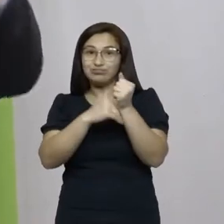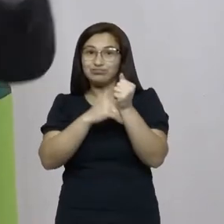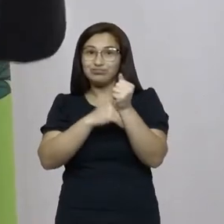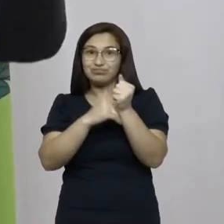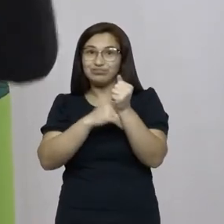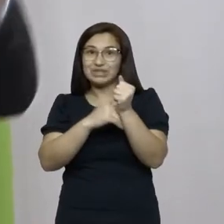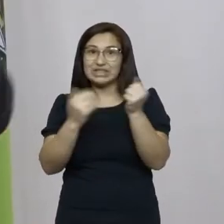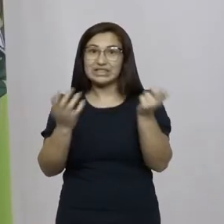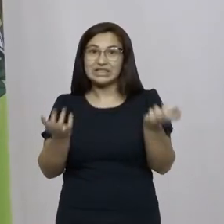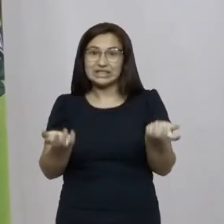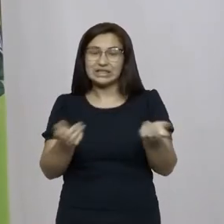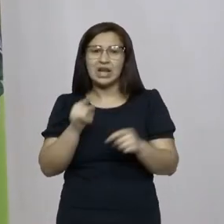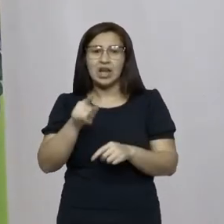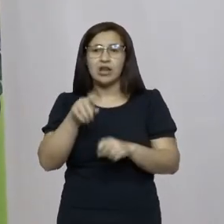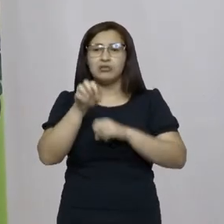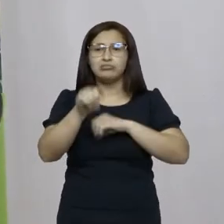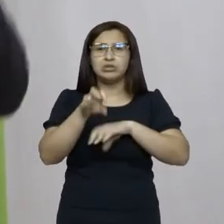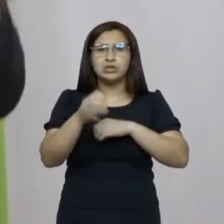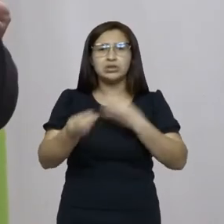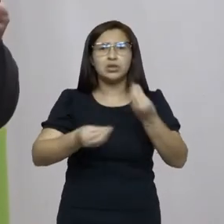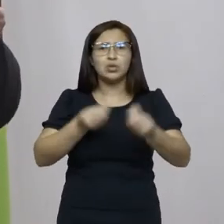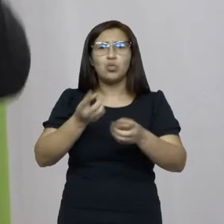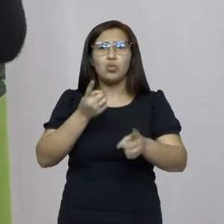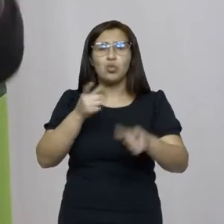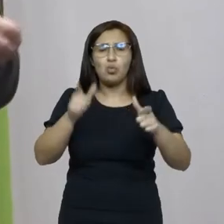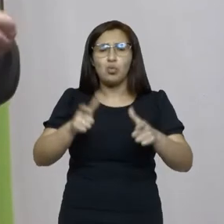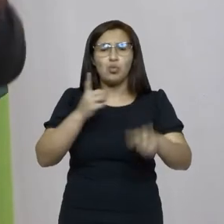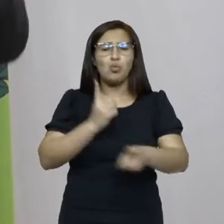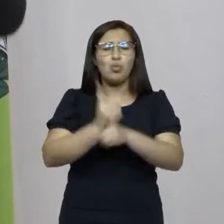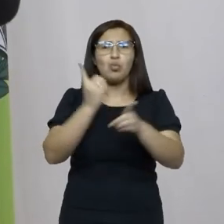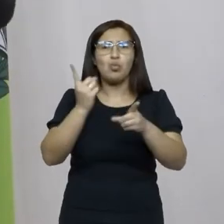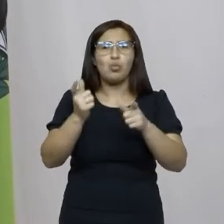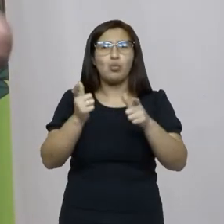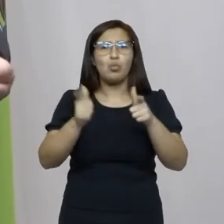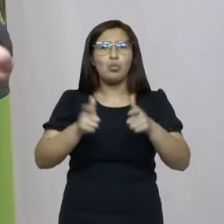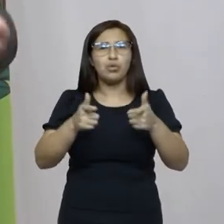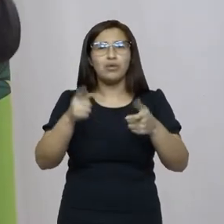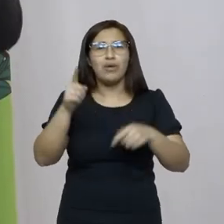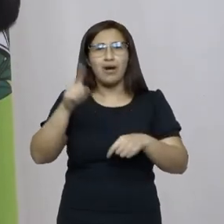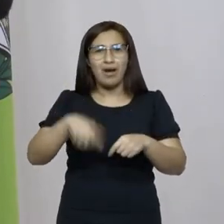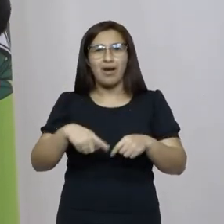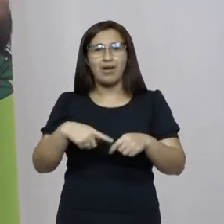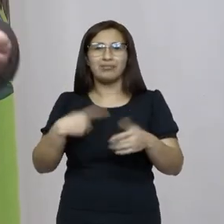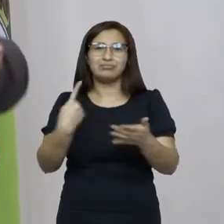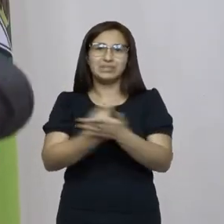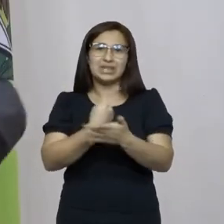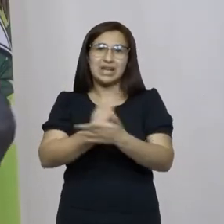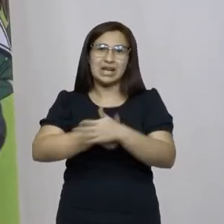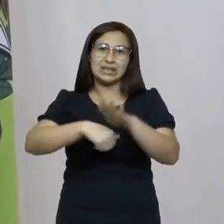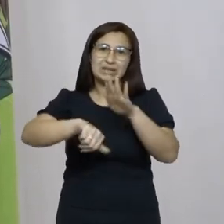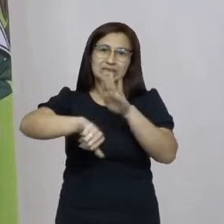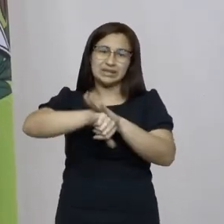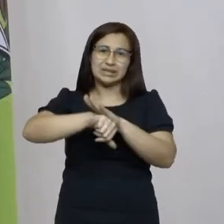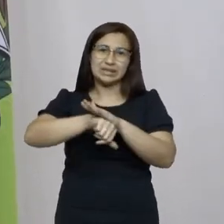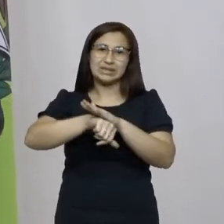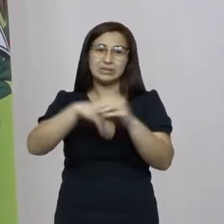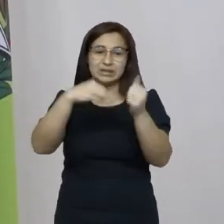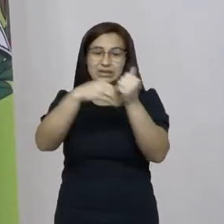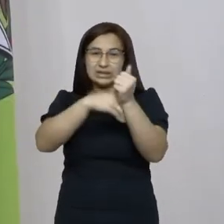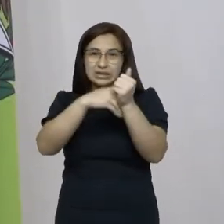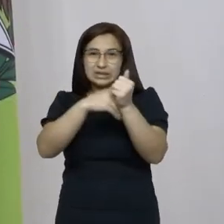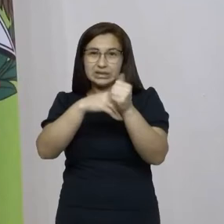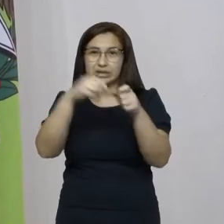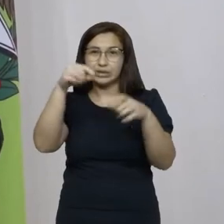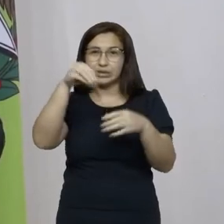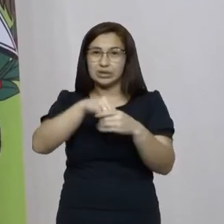remédio abortivo que é no mercado negro da internet coloca